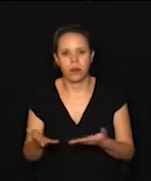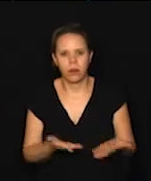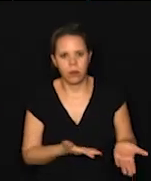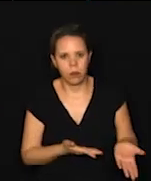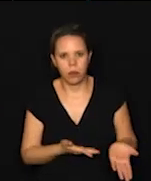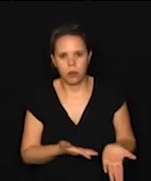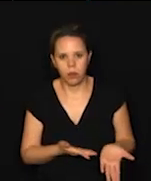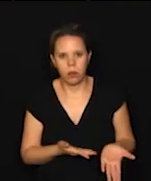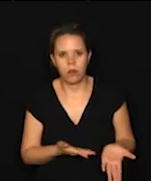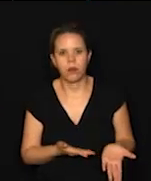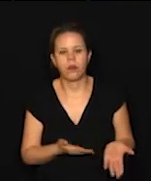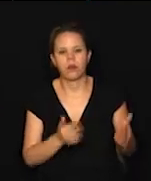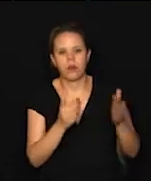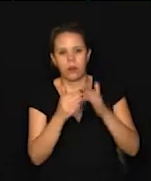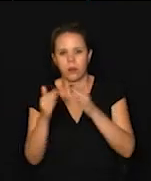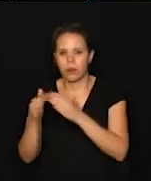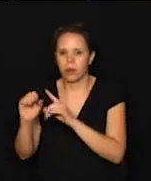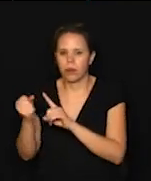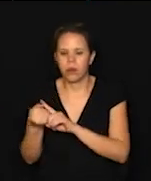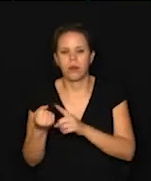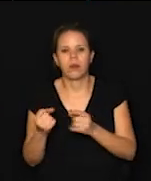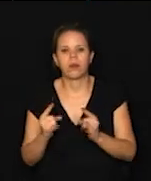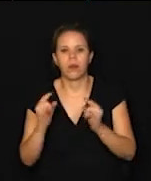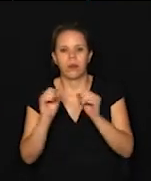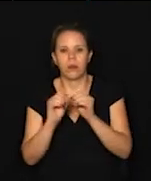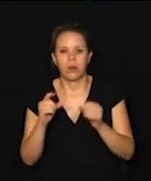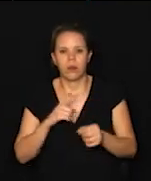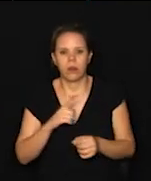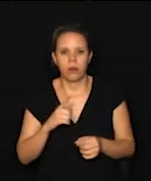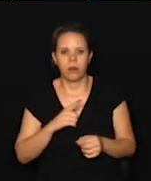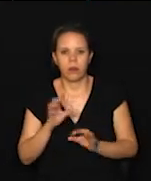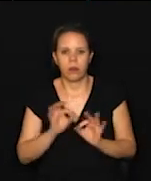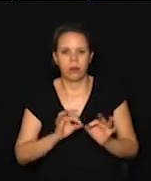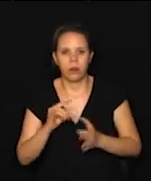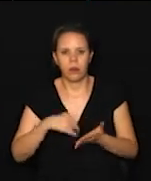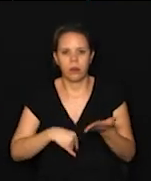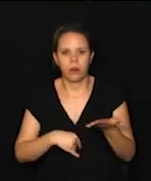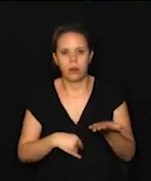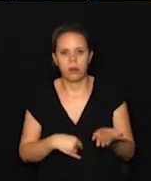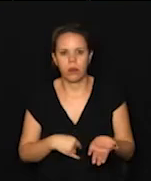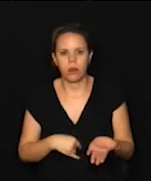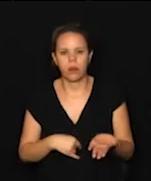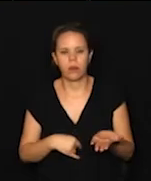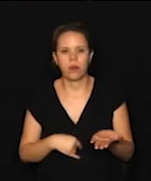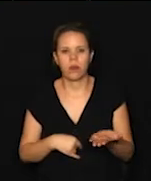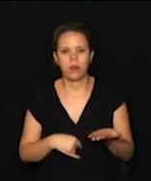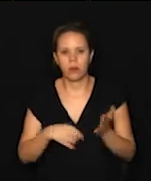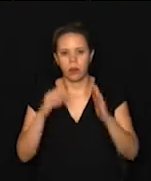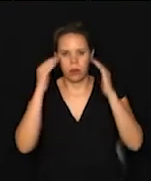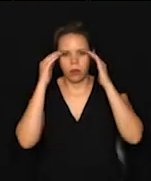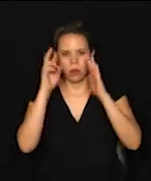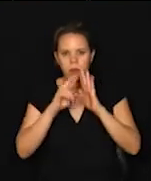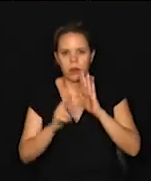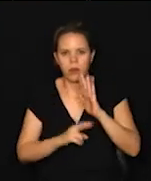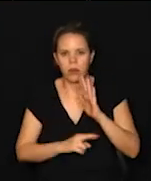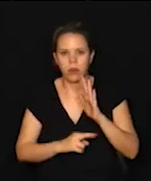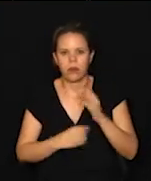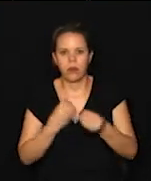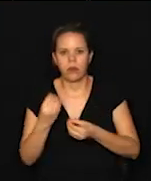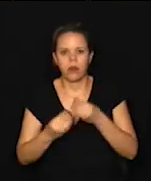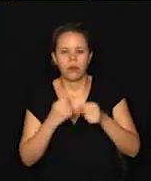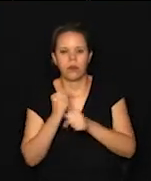habitações de interesse social. Então agora a gente vai ter a regulamentação disso, disciplinando como serão essas